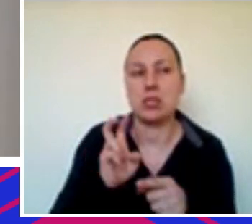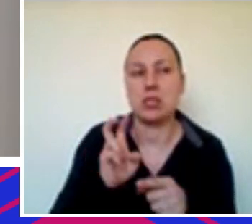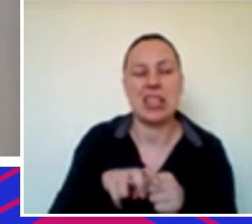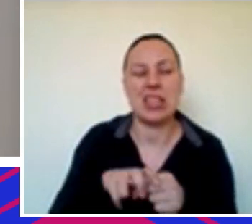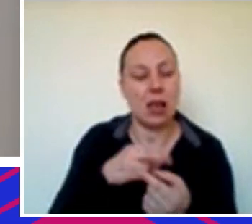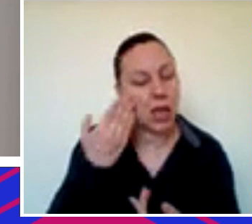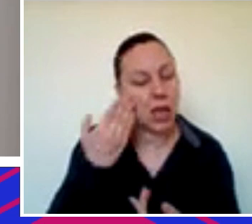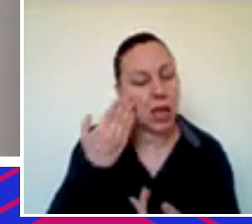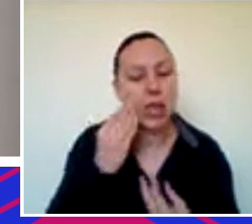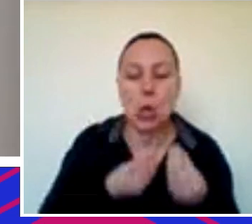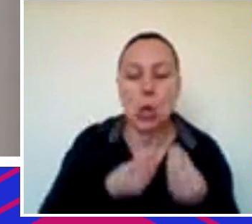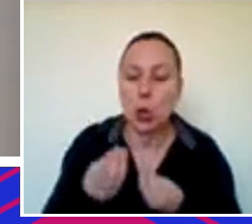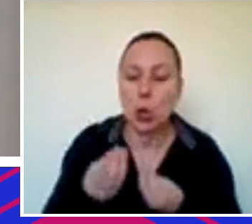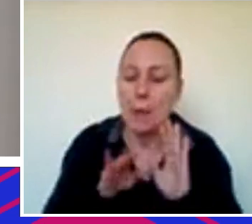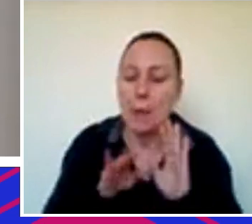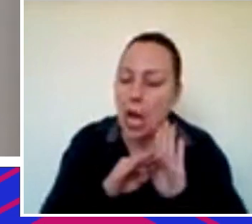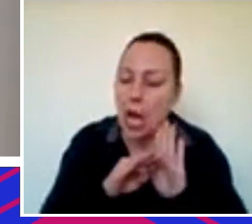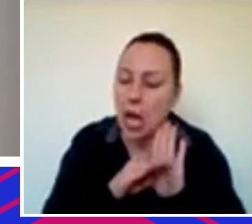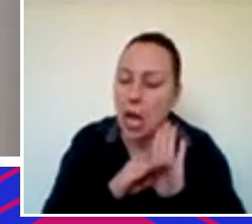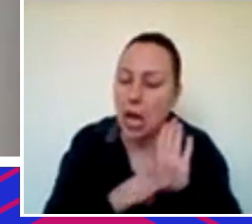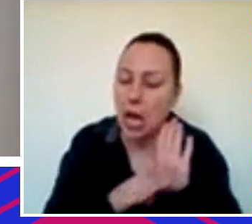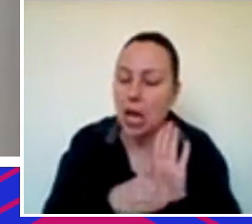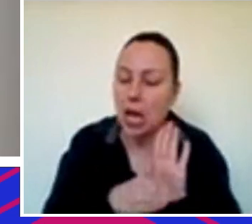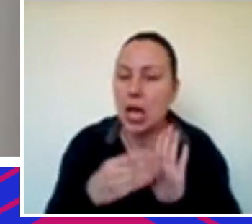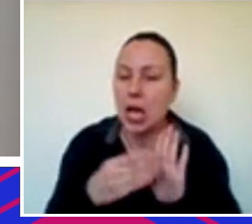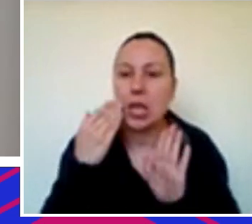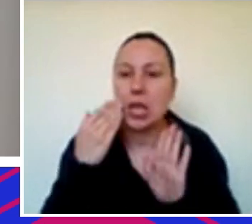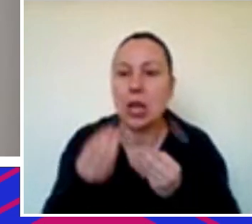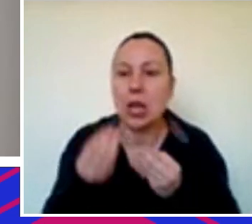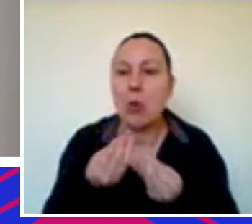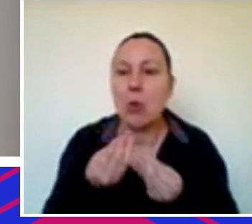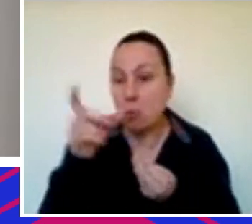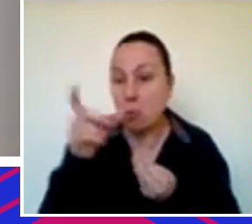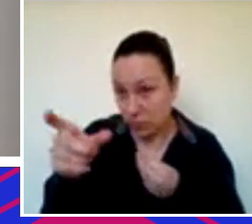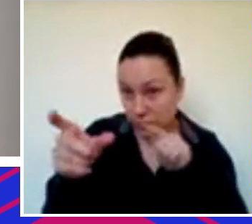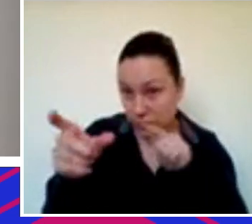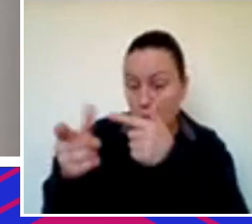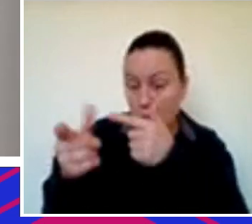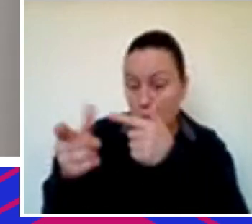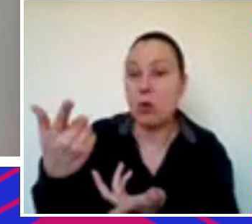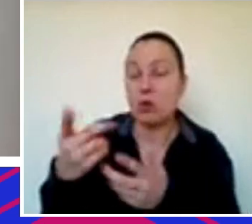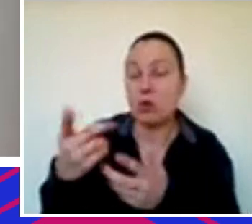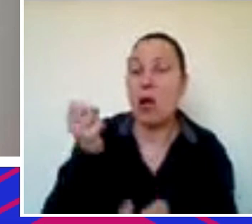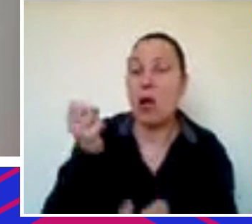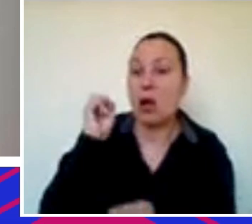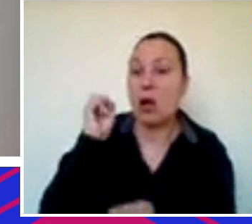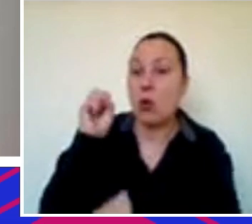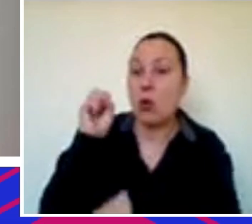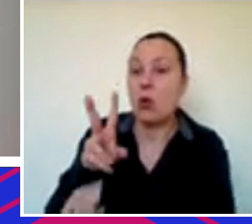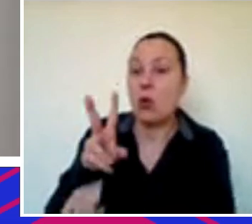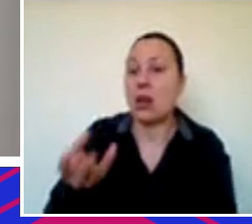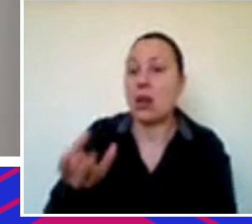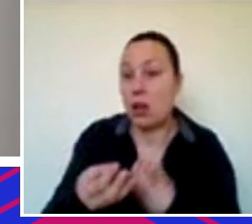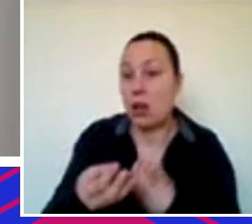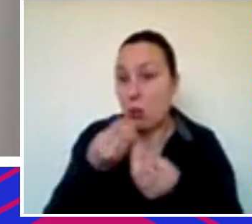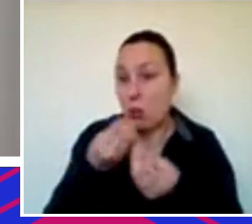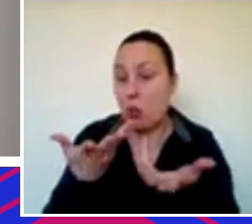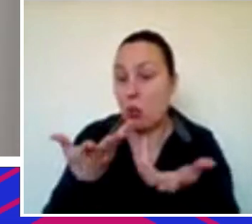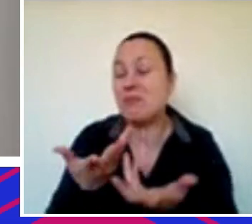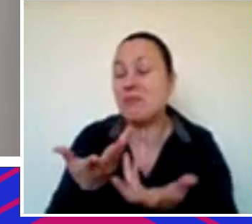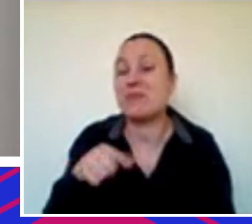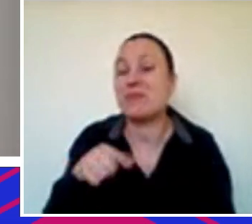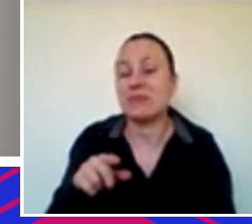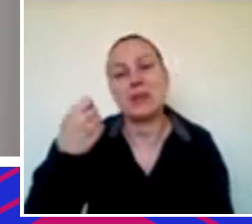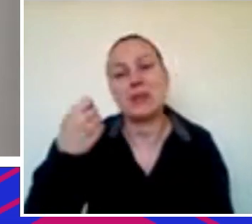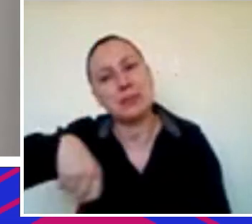instrumentos entender os termos conversar com players diferentes para estar preparado para a hora que você for efetivamente tomar a dívida é